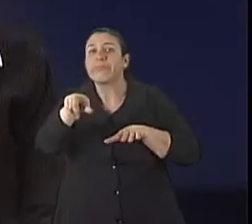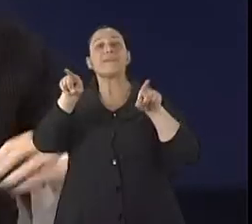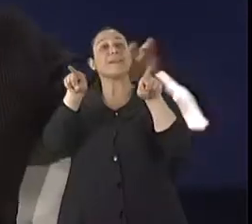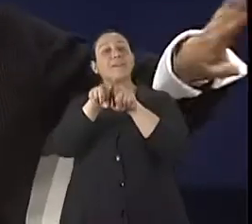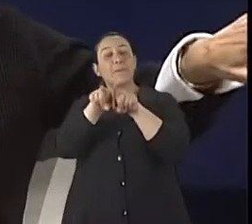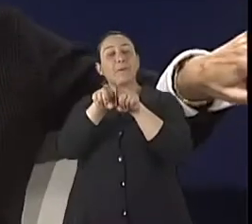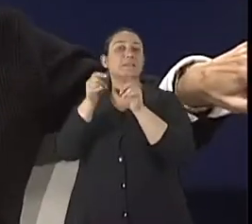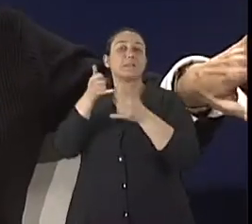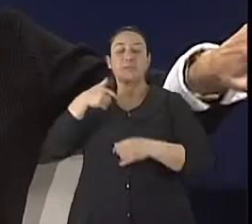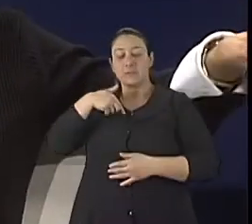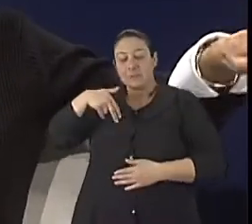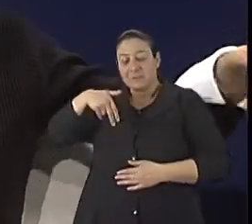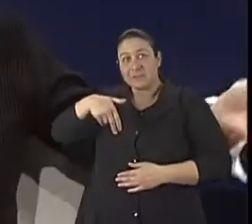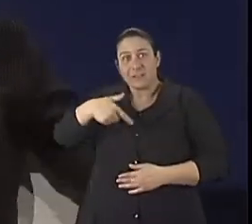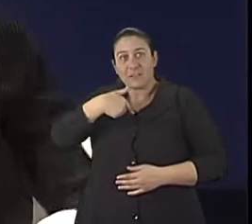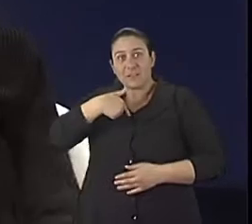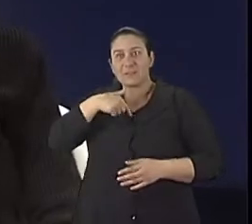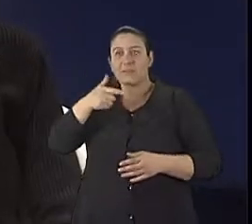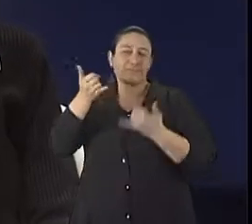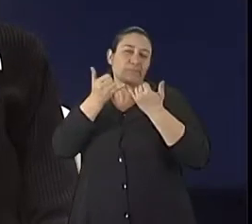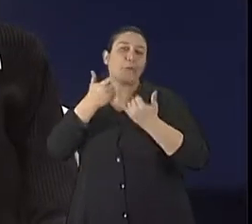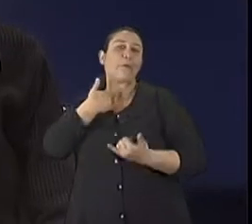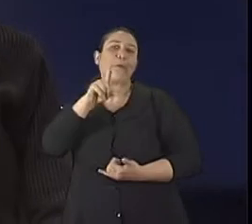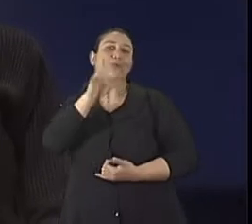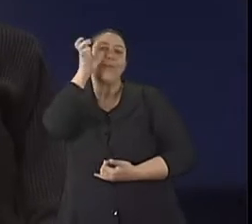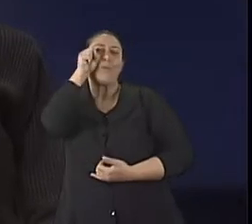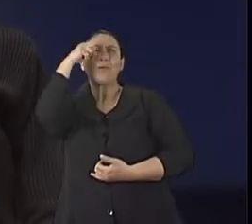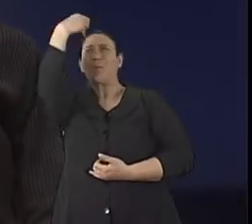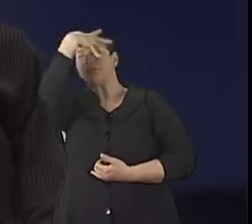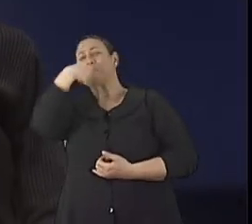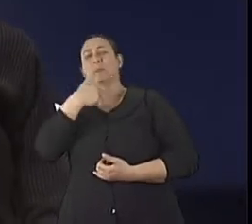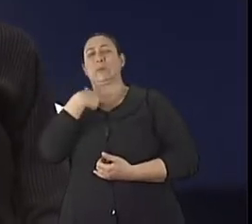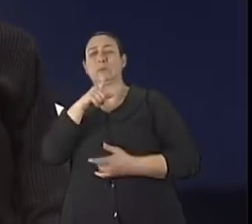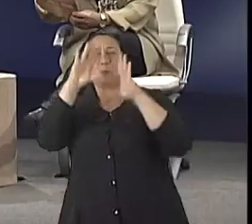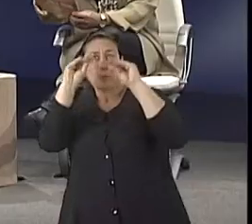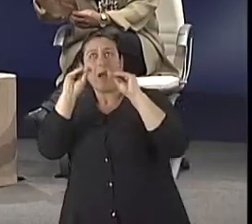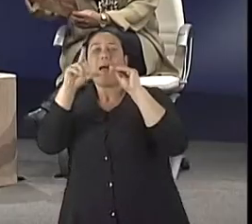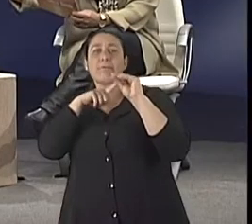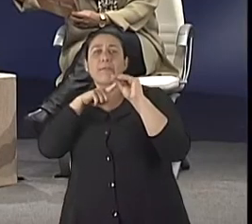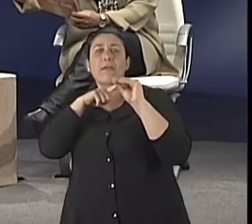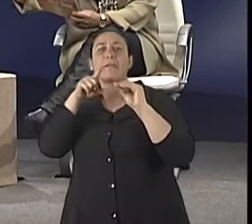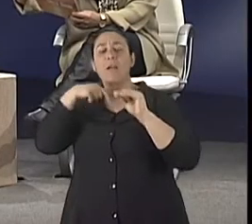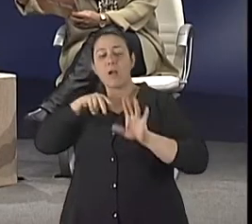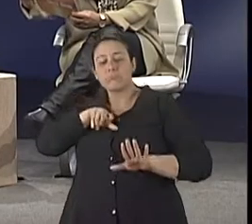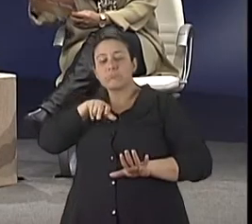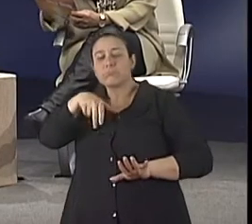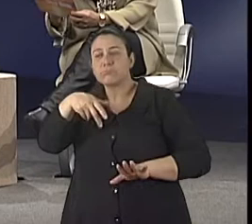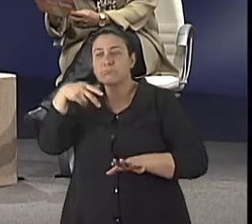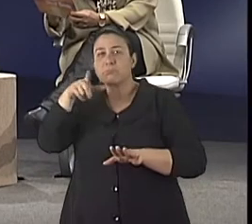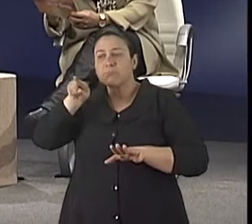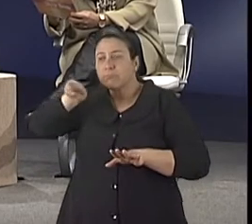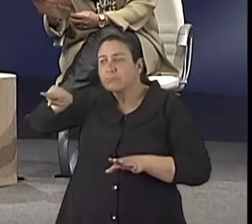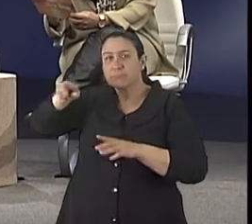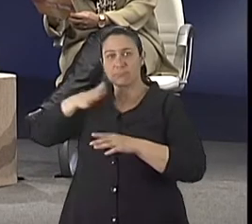onde eles estão para acender, se o caso a pessoa não gosta de dormir com algum tipo de luz ligada. Tem o sinalizador no interruptor. No interruptor.